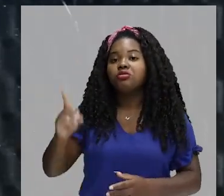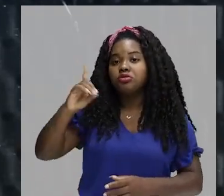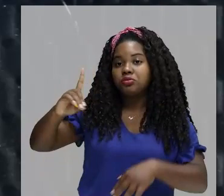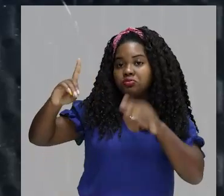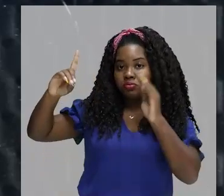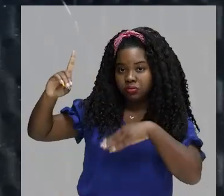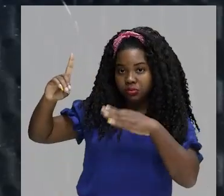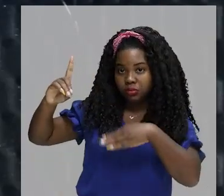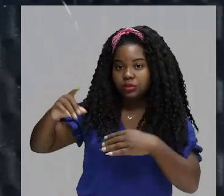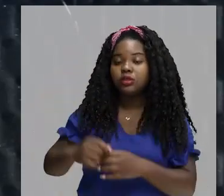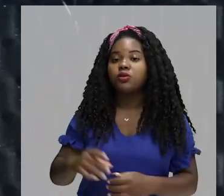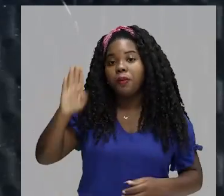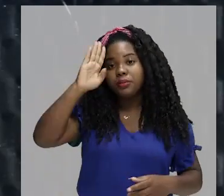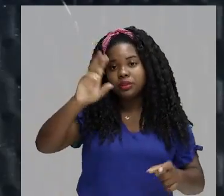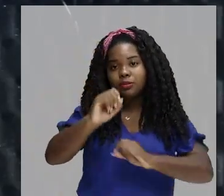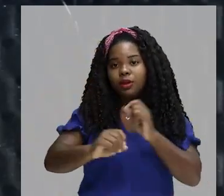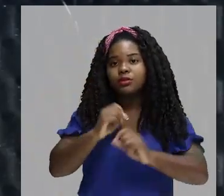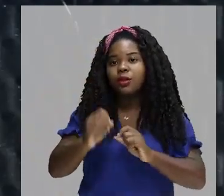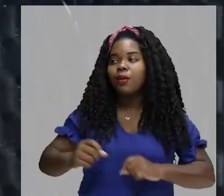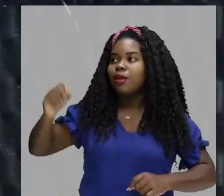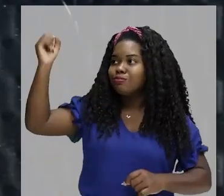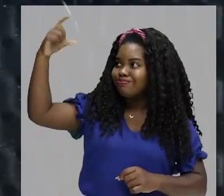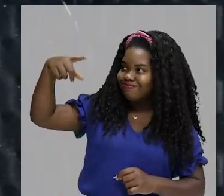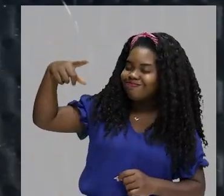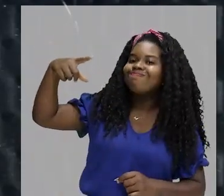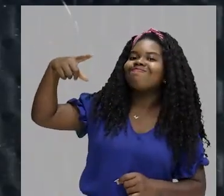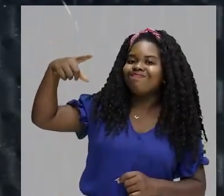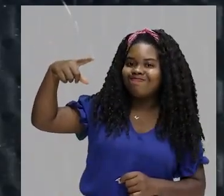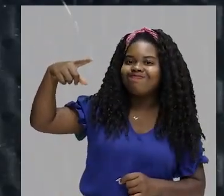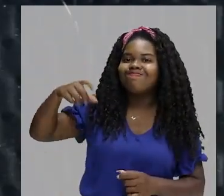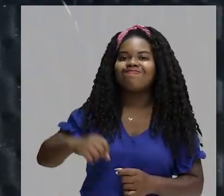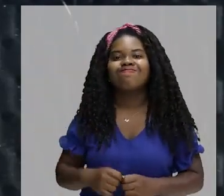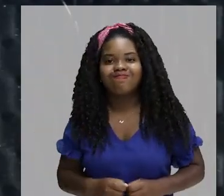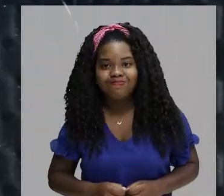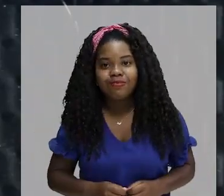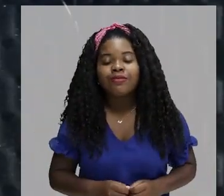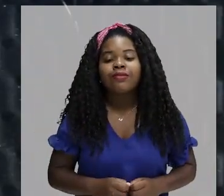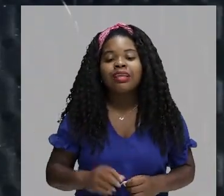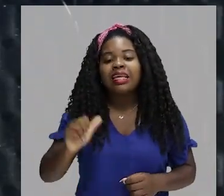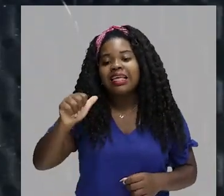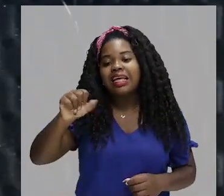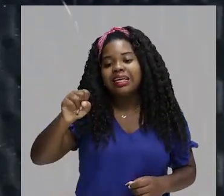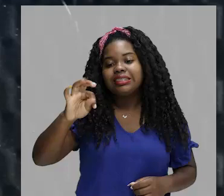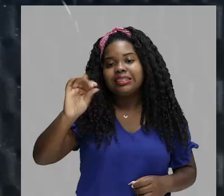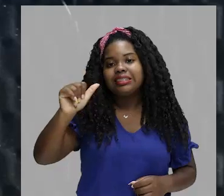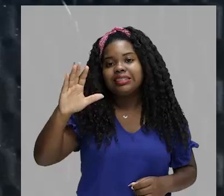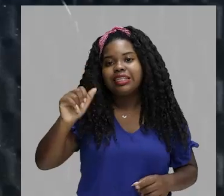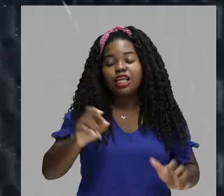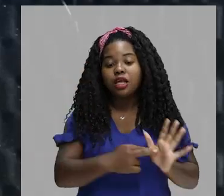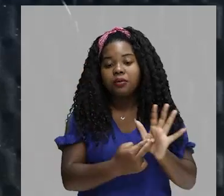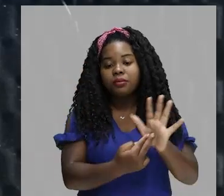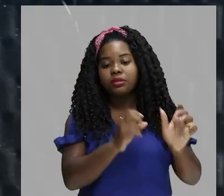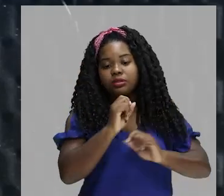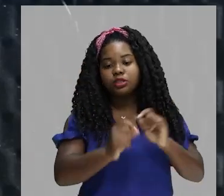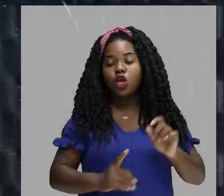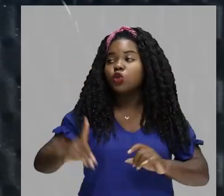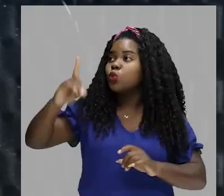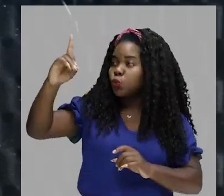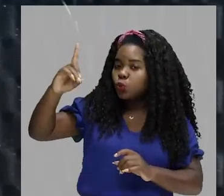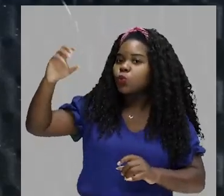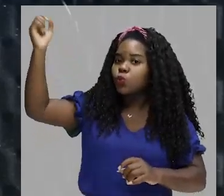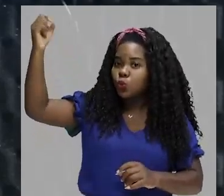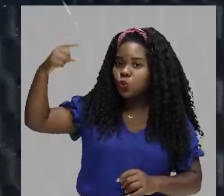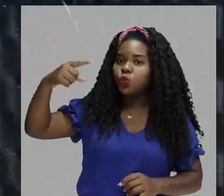povos era o Sol. E o imperador azteca, o monarca azteca, ele se dizia representantes do Deus Sol.